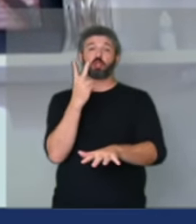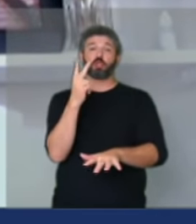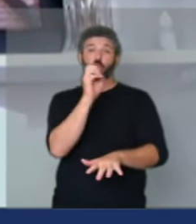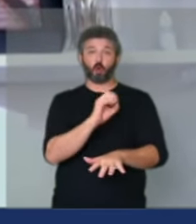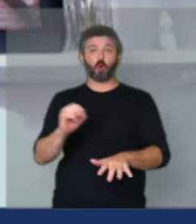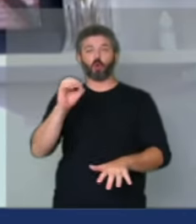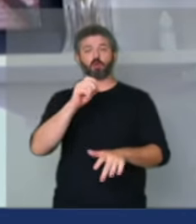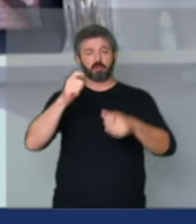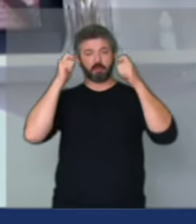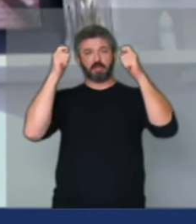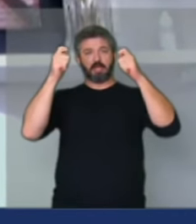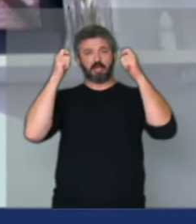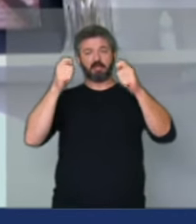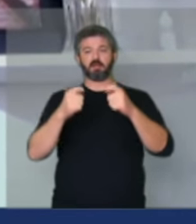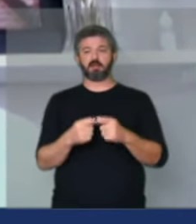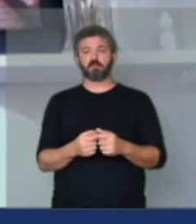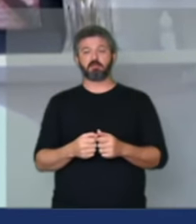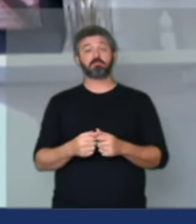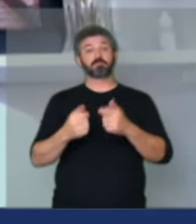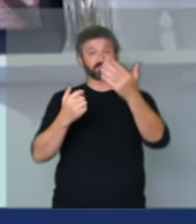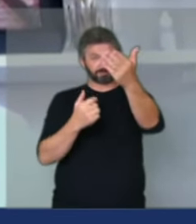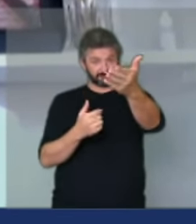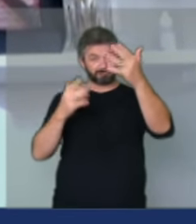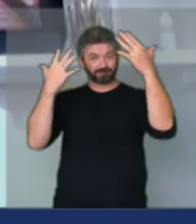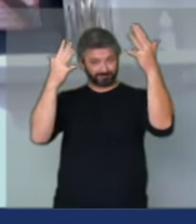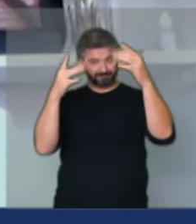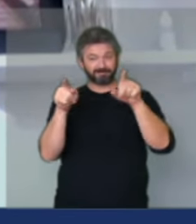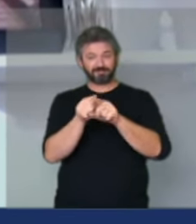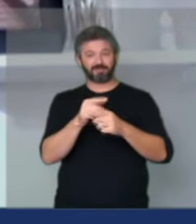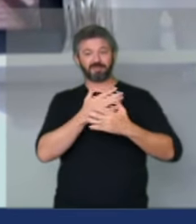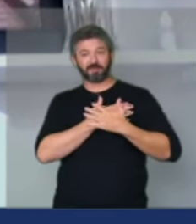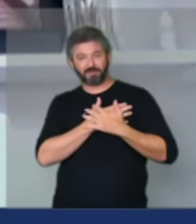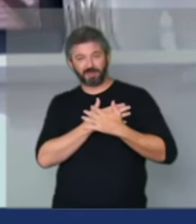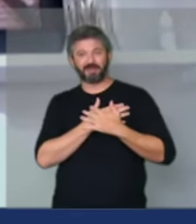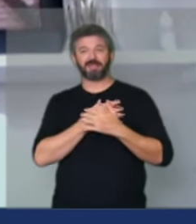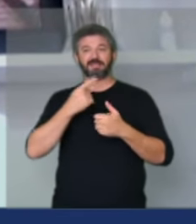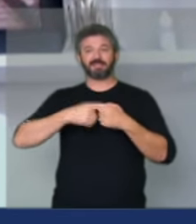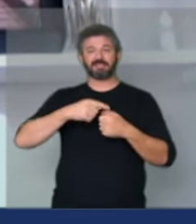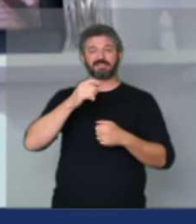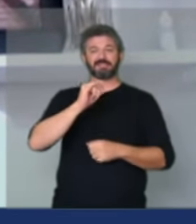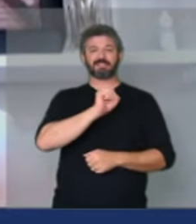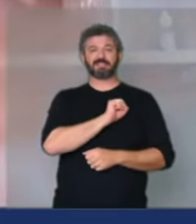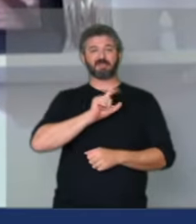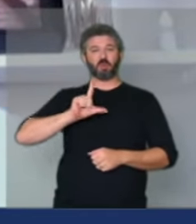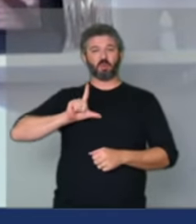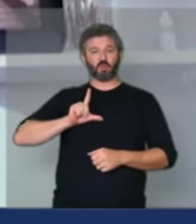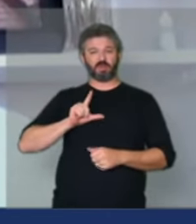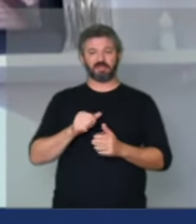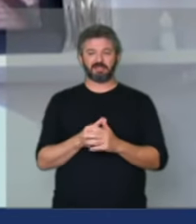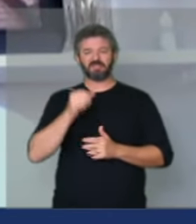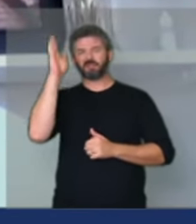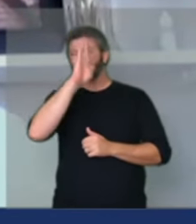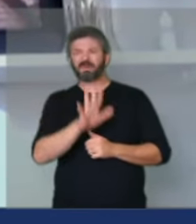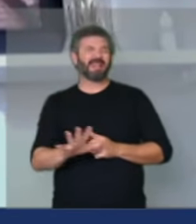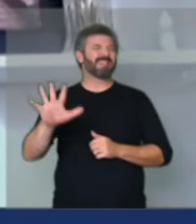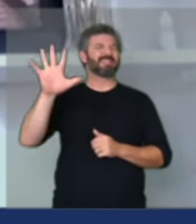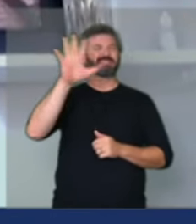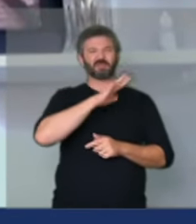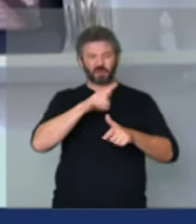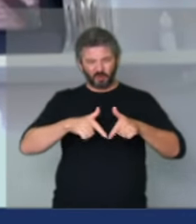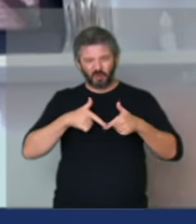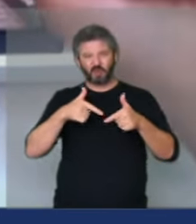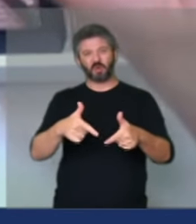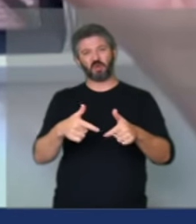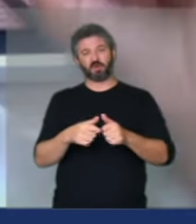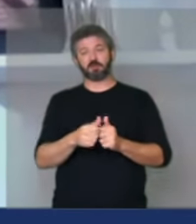protestar aproveito para saudar querido povo da minha cidade São Luís do Maranhão todo o Brasil que se mobilizou